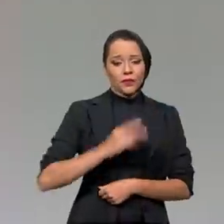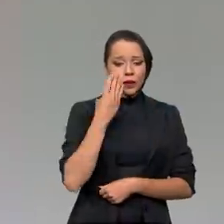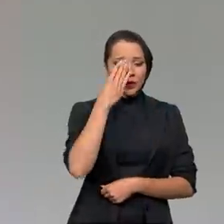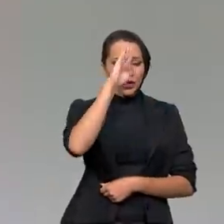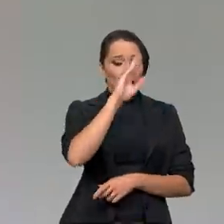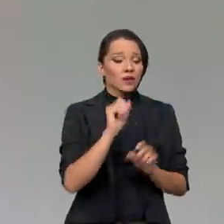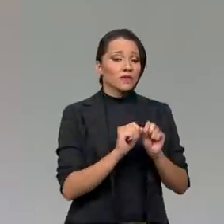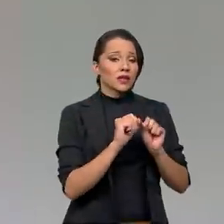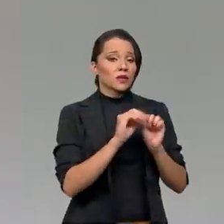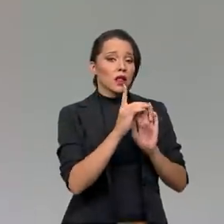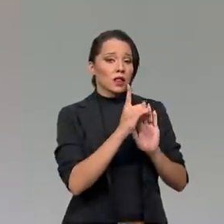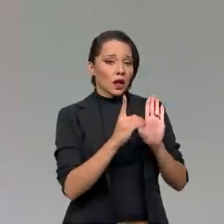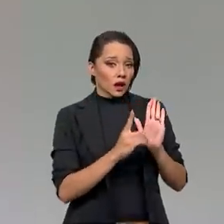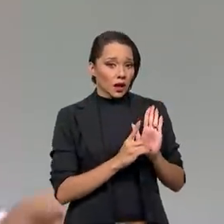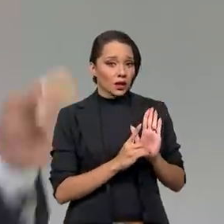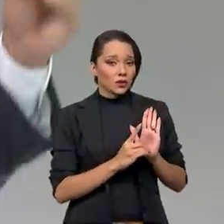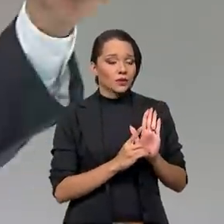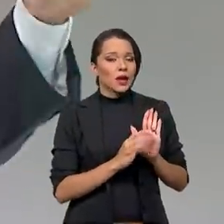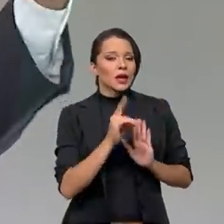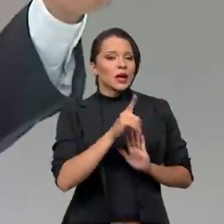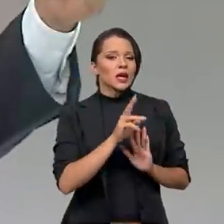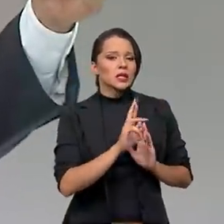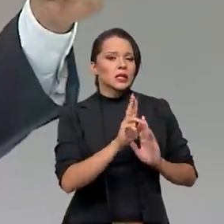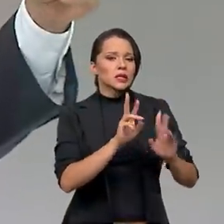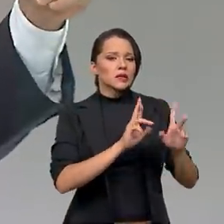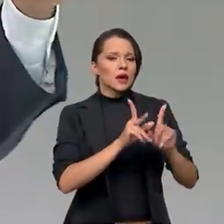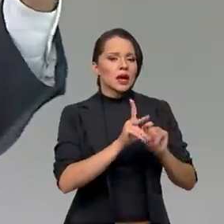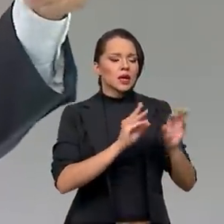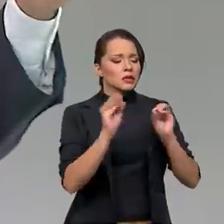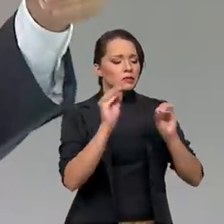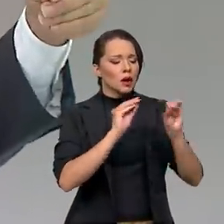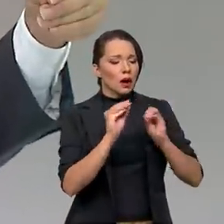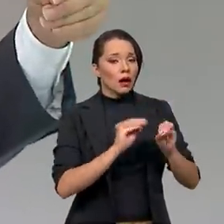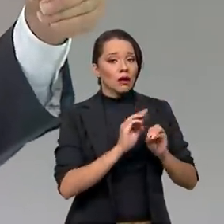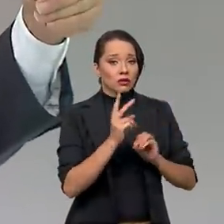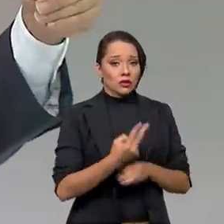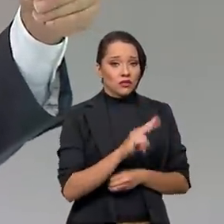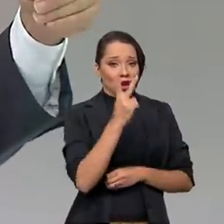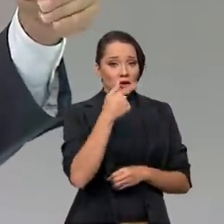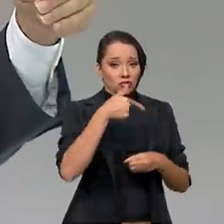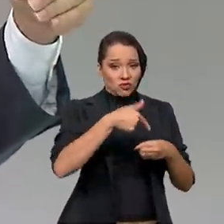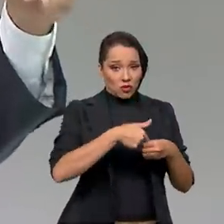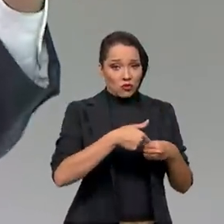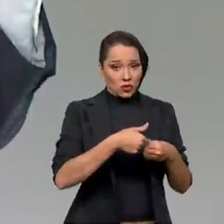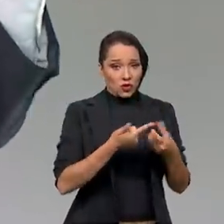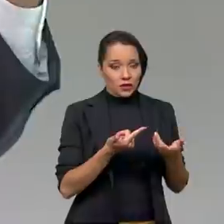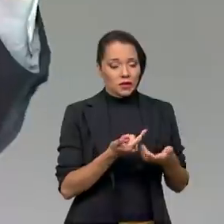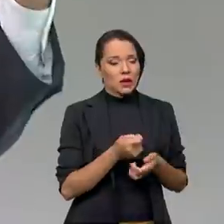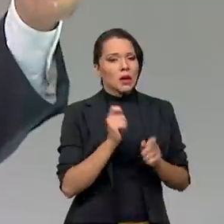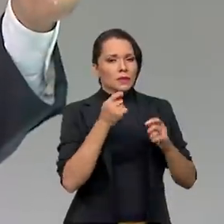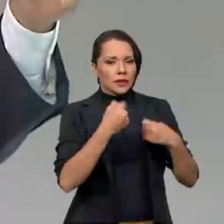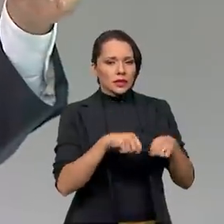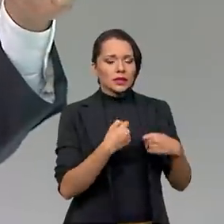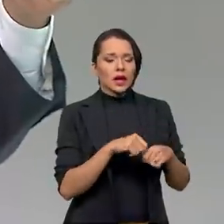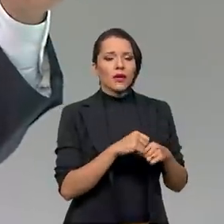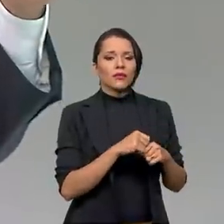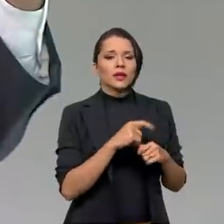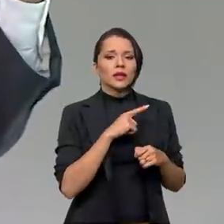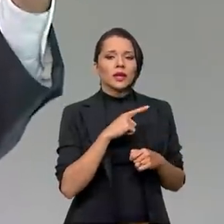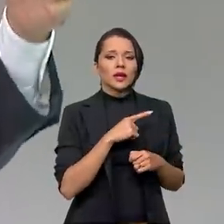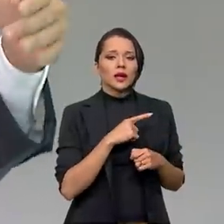ele baixou um decreto que esses diferentes componentes que entram nos preços dos combustíveis deveriam estar